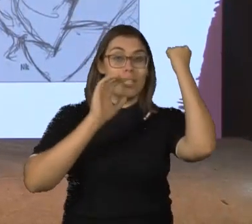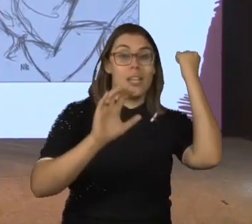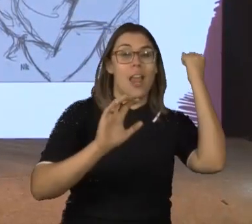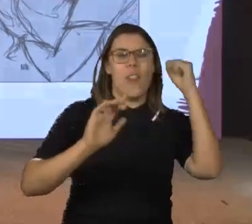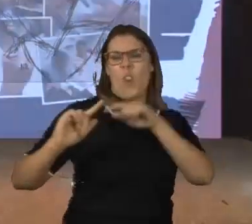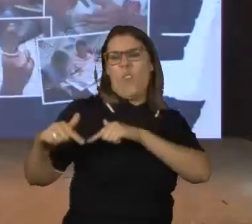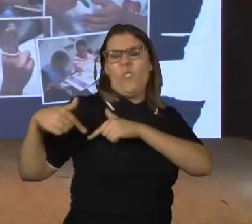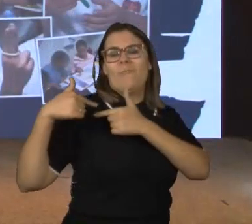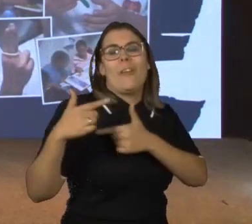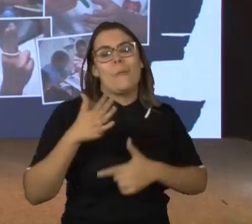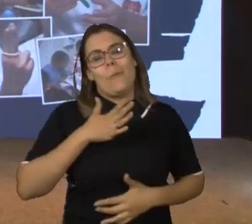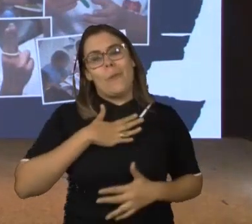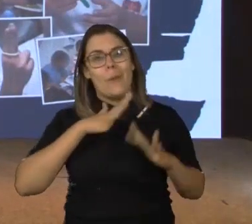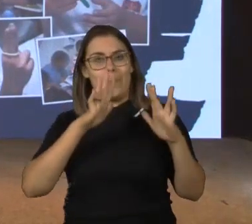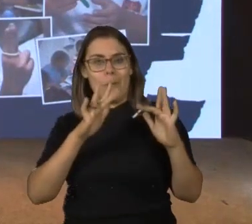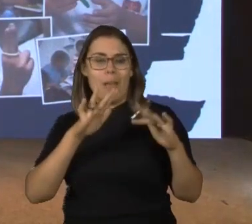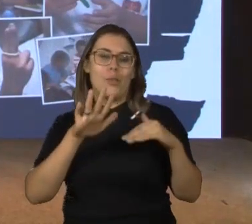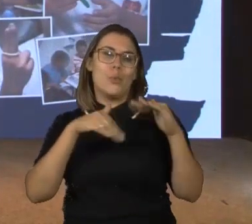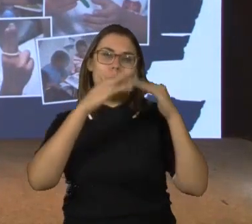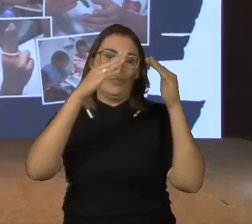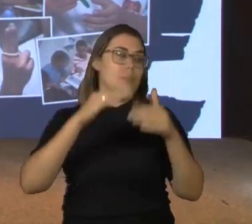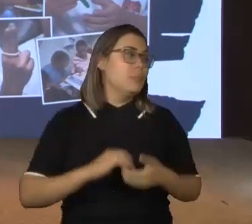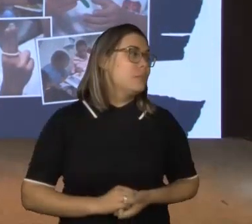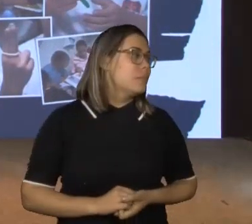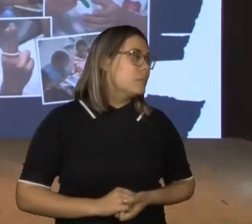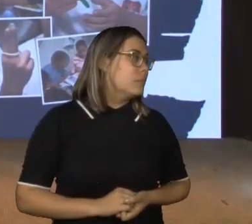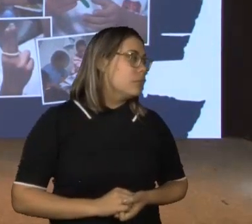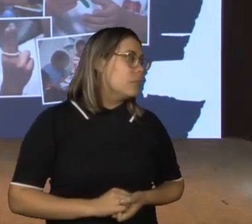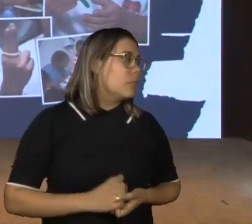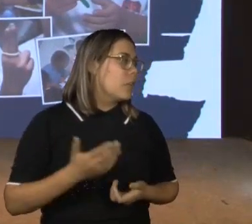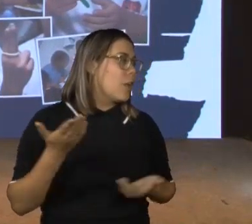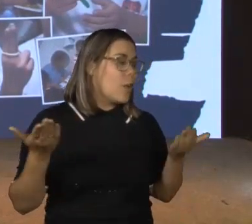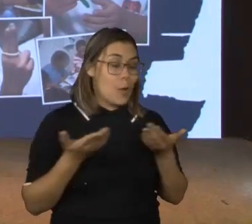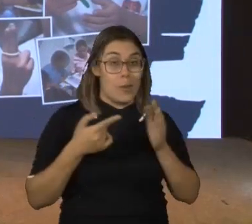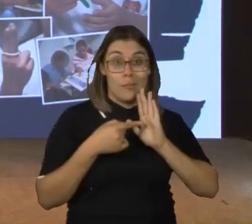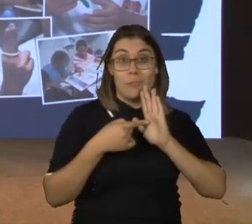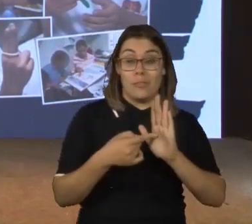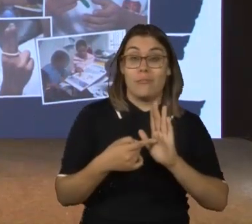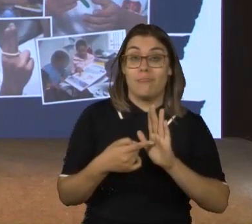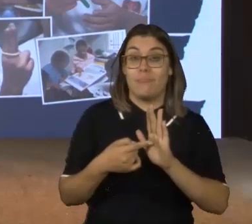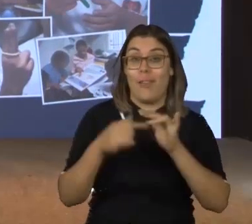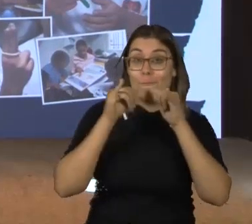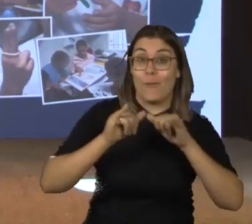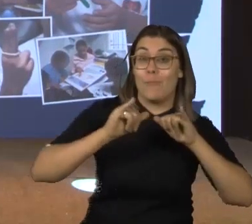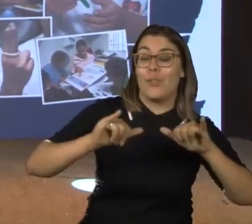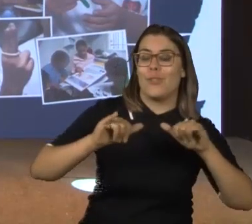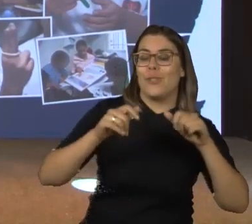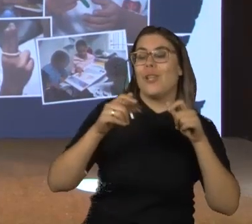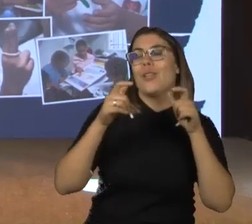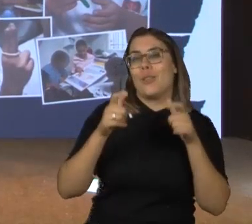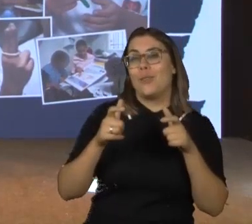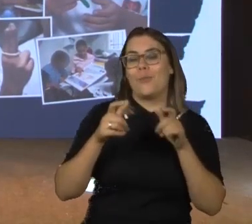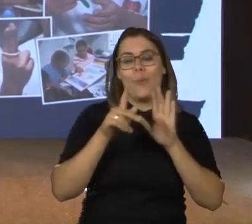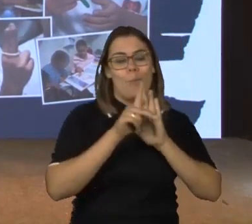pelo meu namorado e aí sucessivamente. Agora eu vou virar uma garota propaganda. Existe um projeto